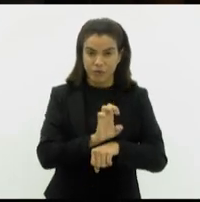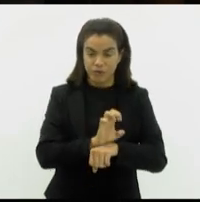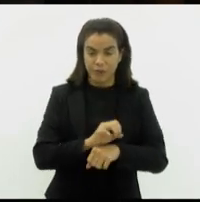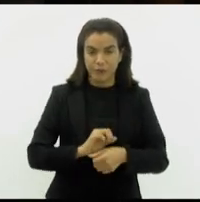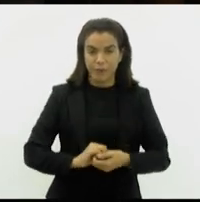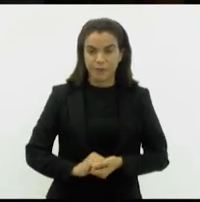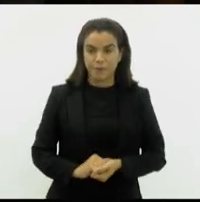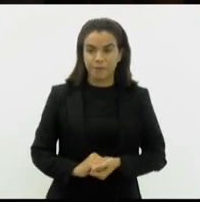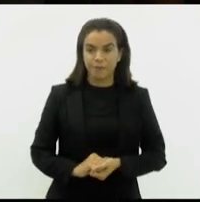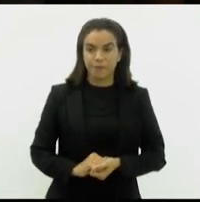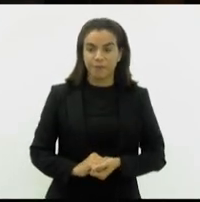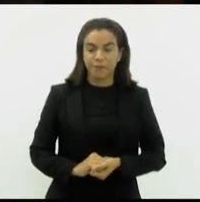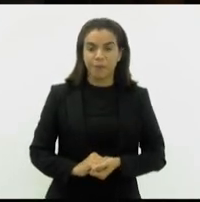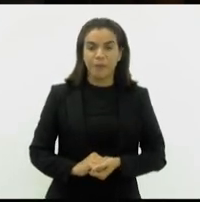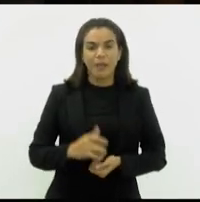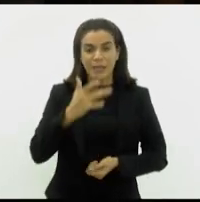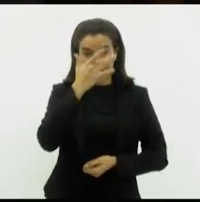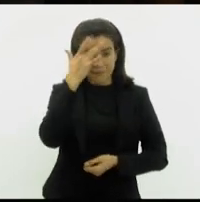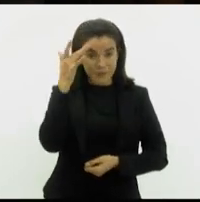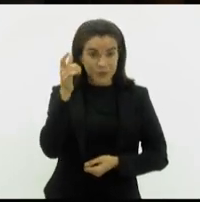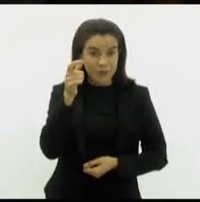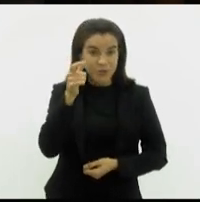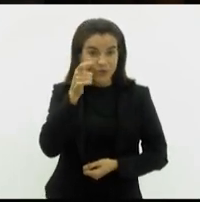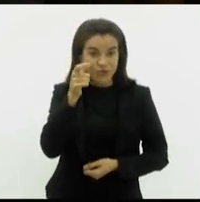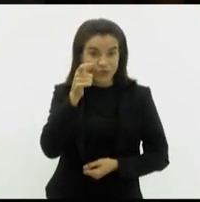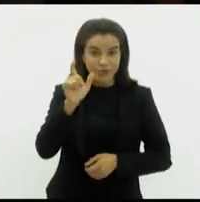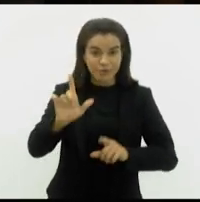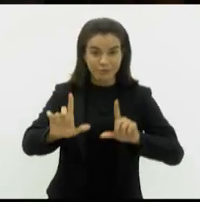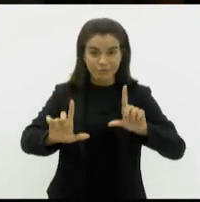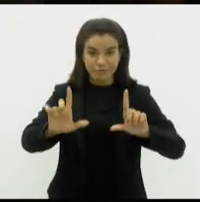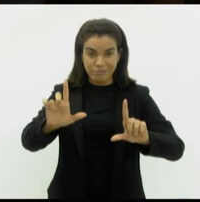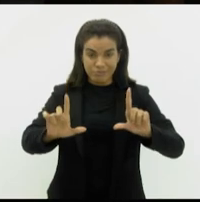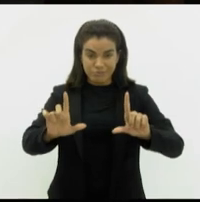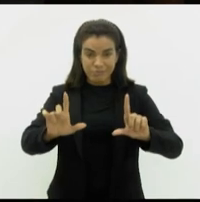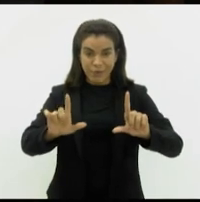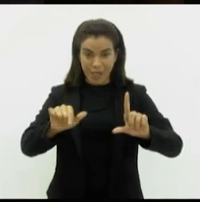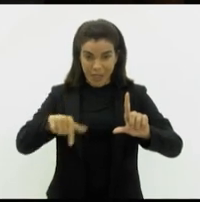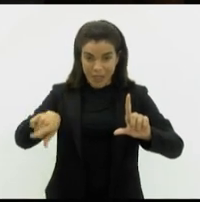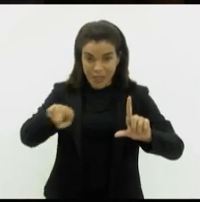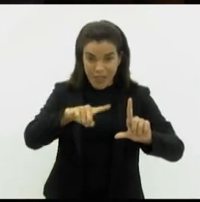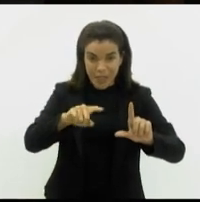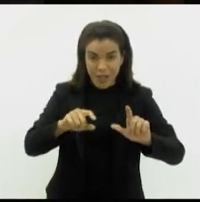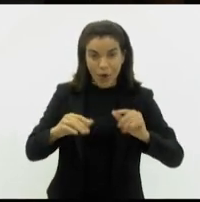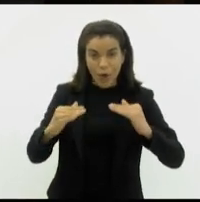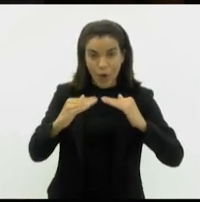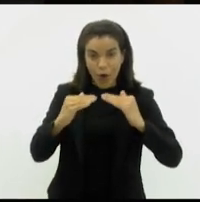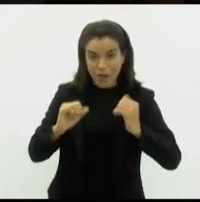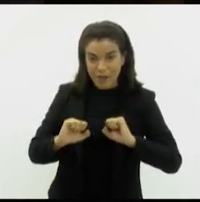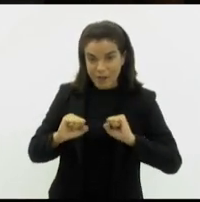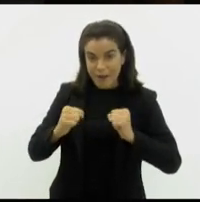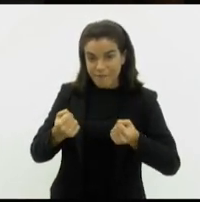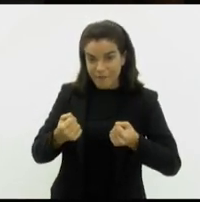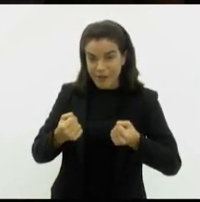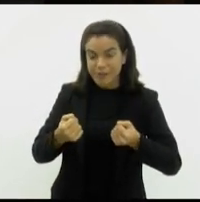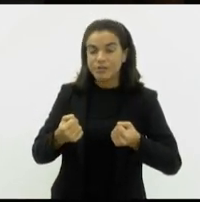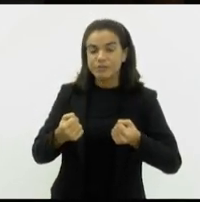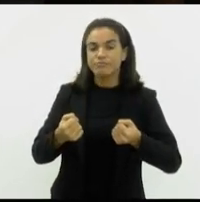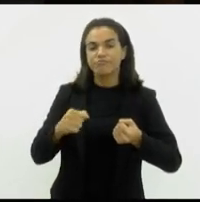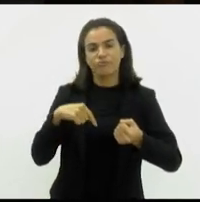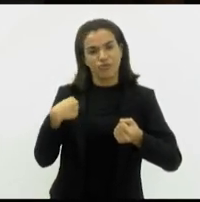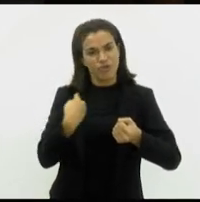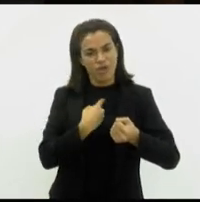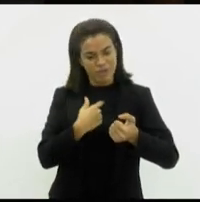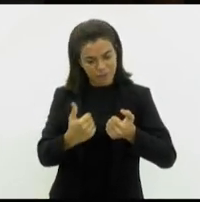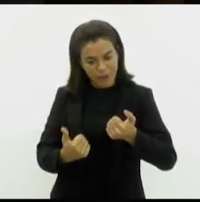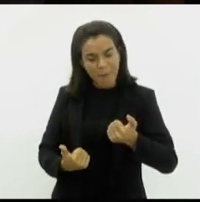E quem está nos assistindo e quem defende esta causa, levante essa bandeira, tem o nosso mandato